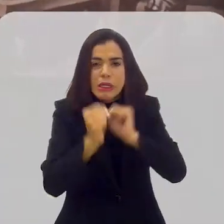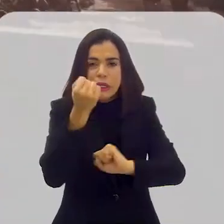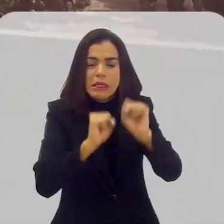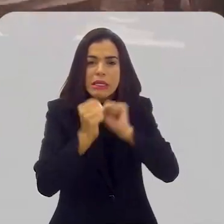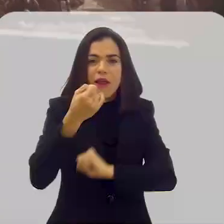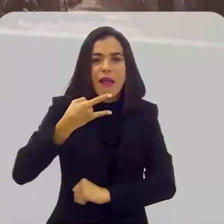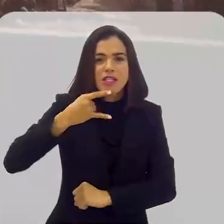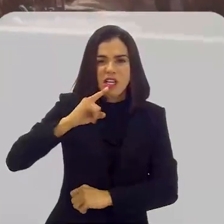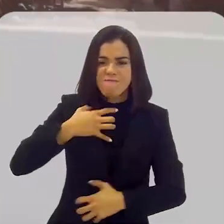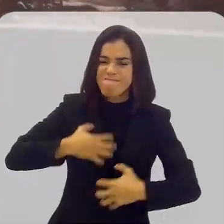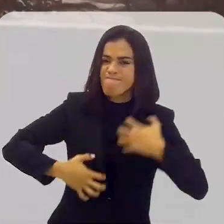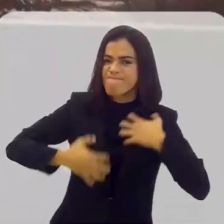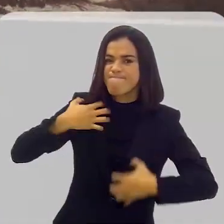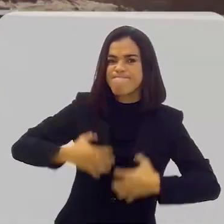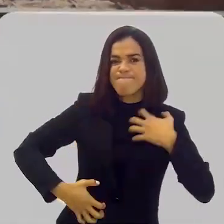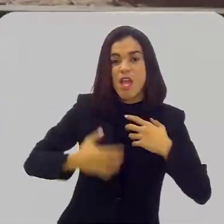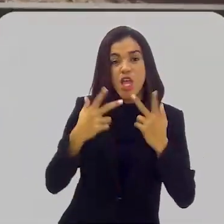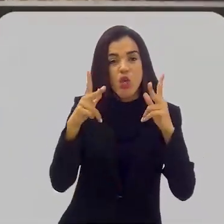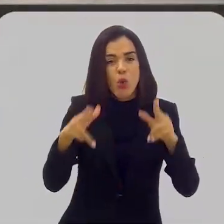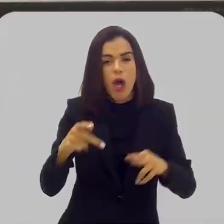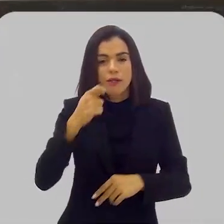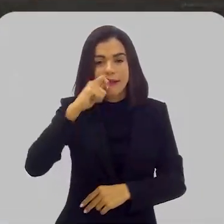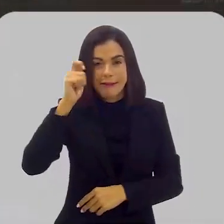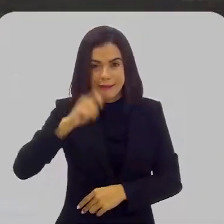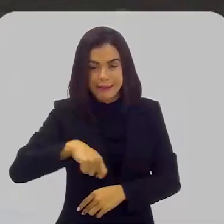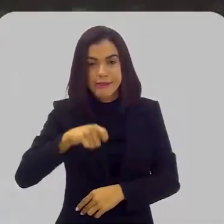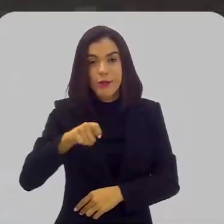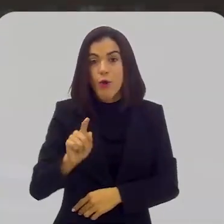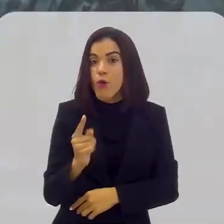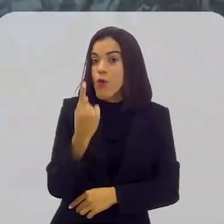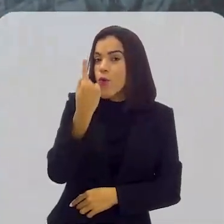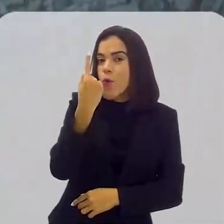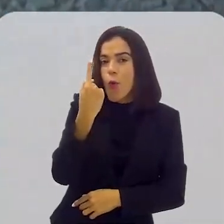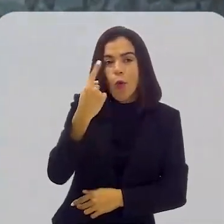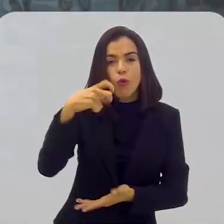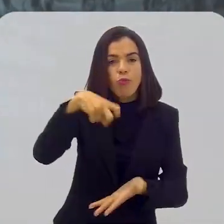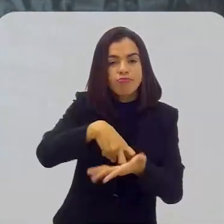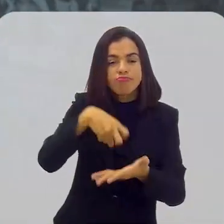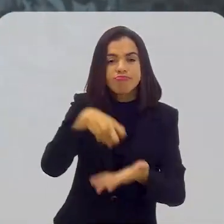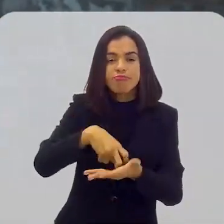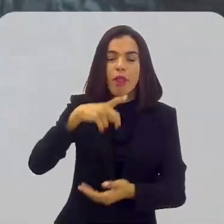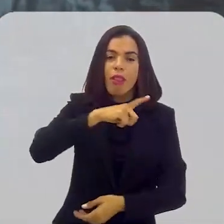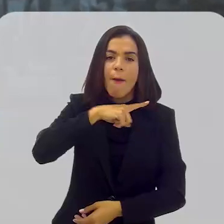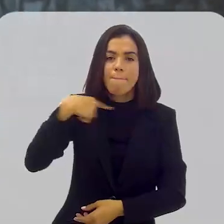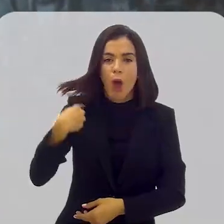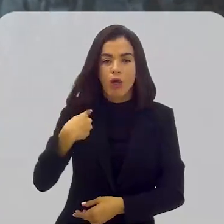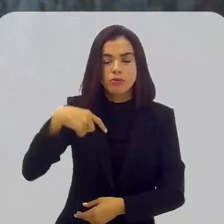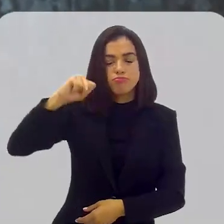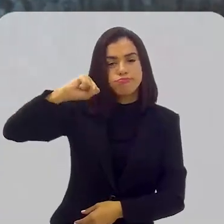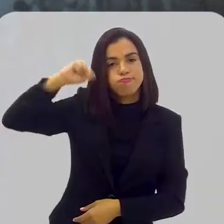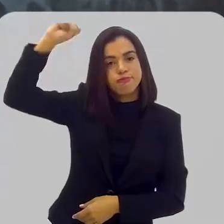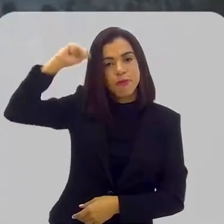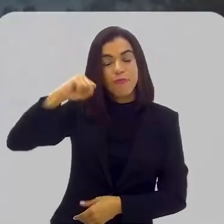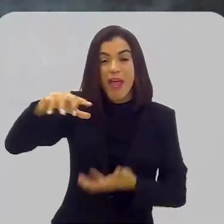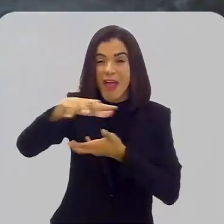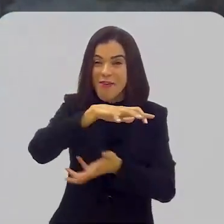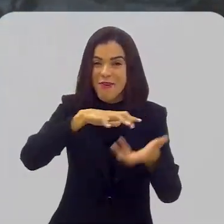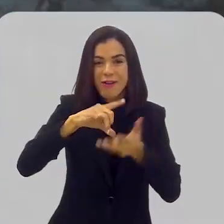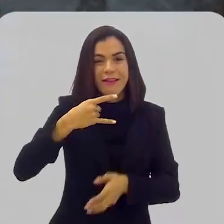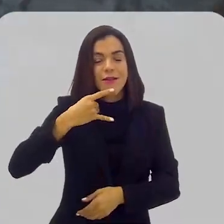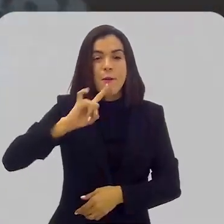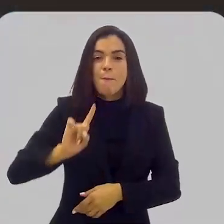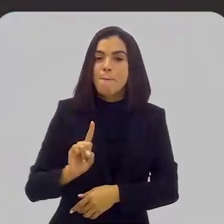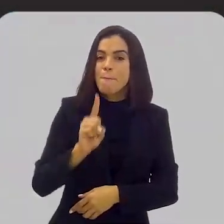alambiqueiros se revoltaram. Igual a Tiradentes, Jerônimo Barbalho foi o único condenado à morte. A revolta da